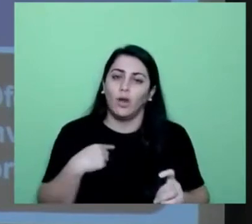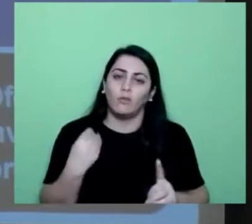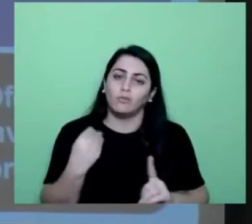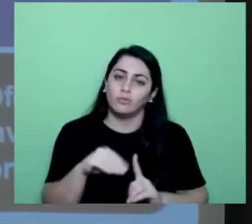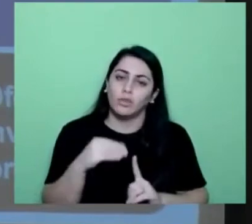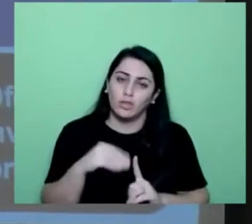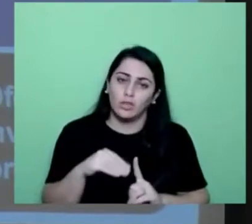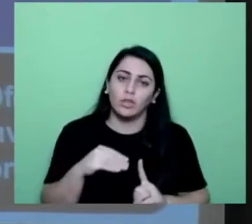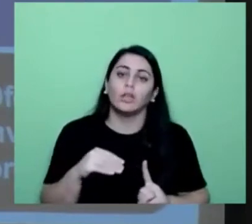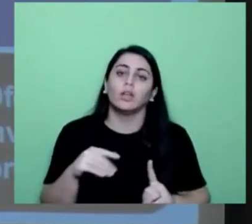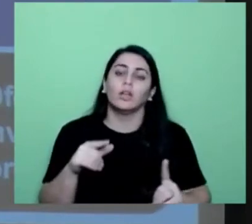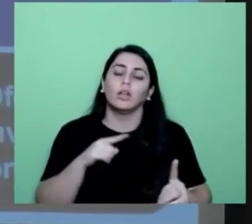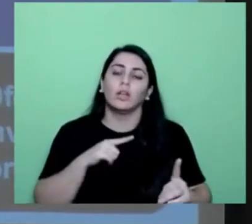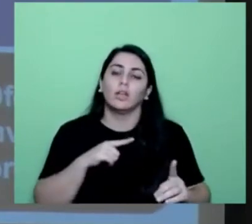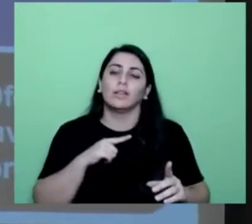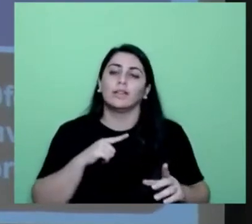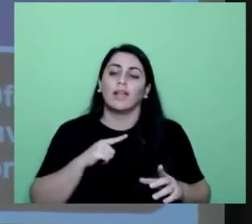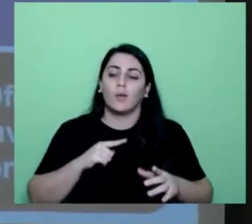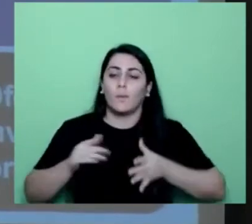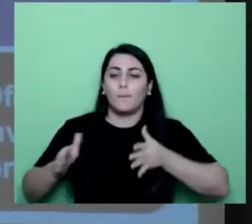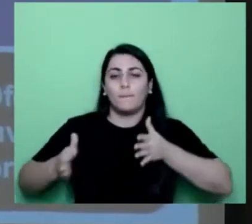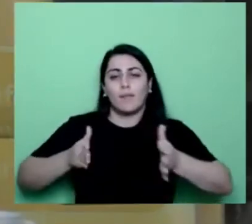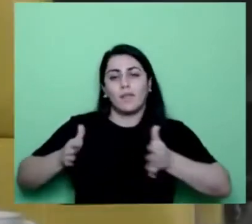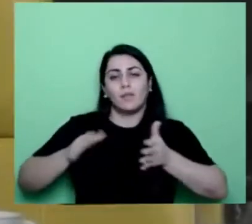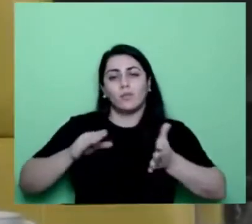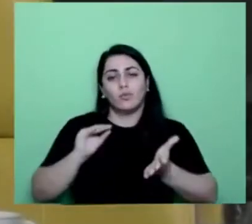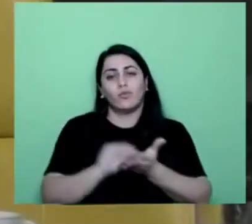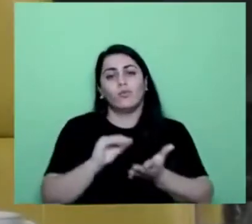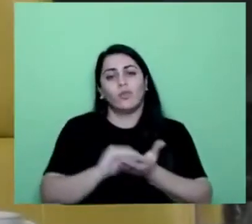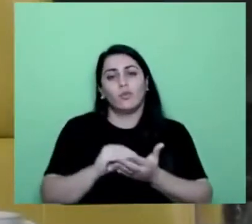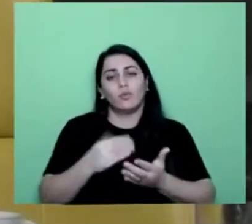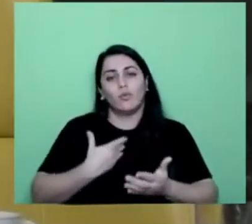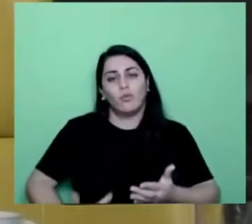Eles são vulnerabilizados pela ausência do Estado.